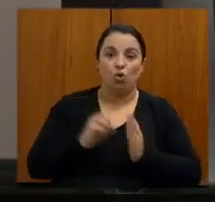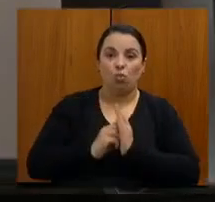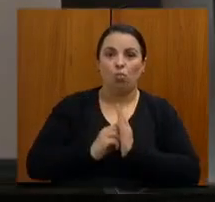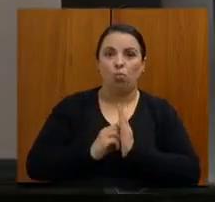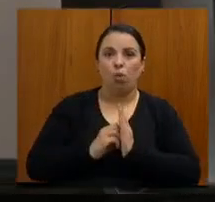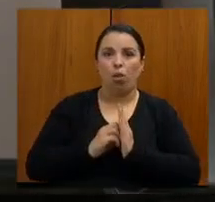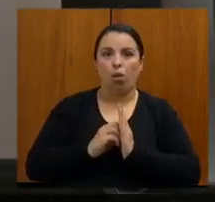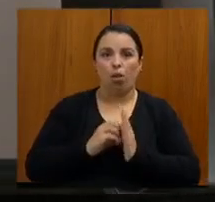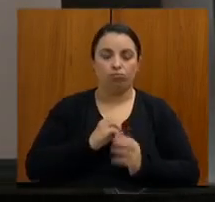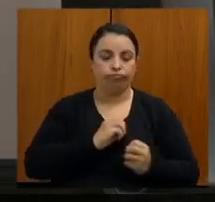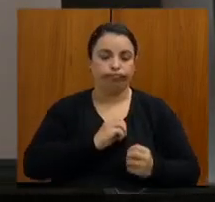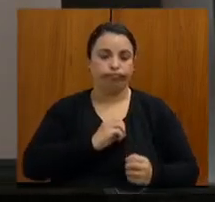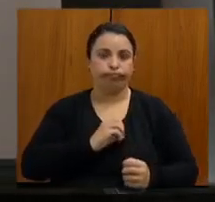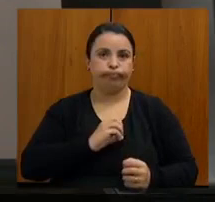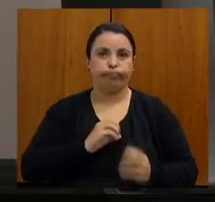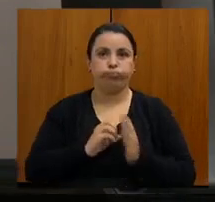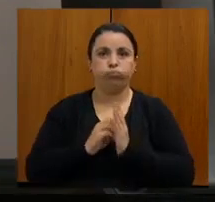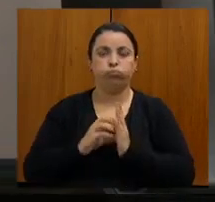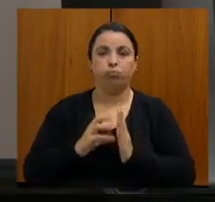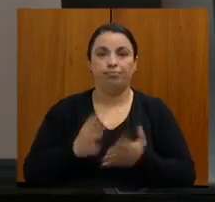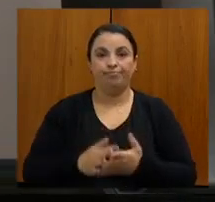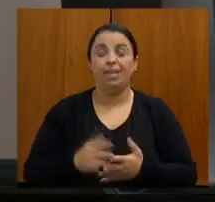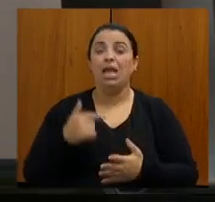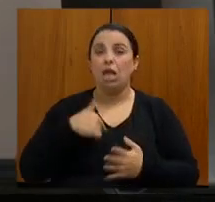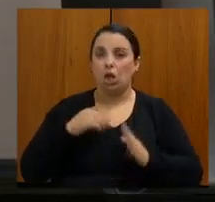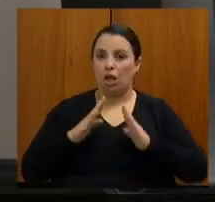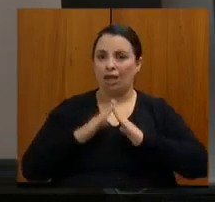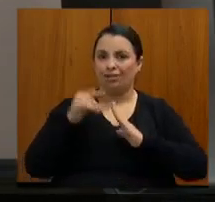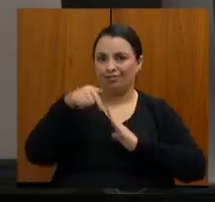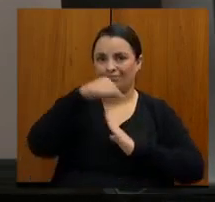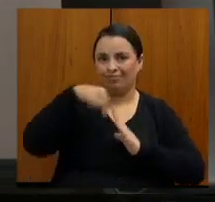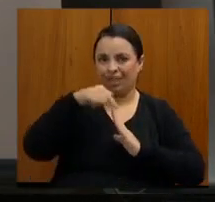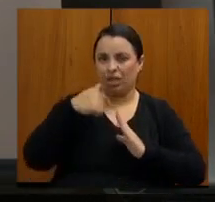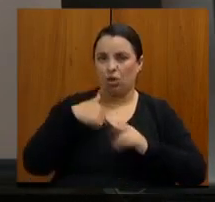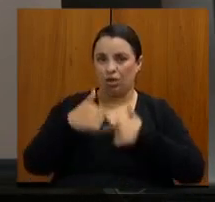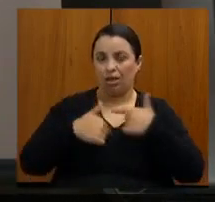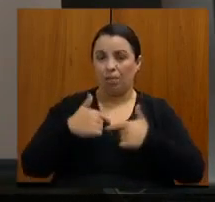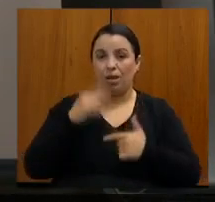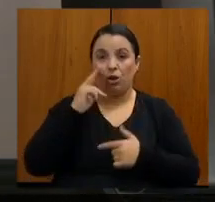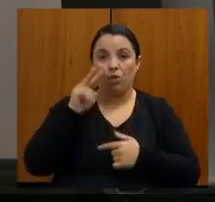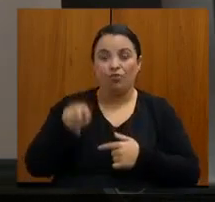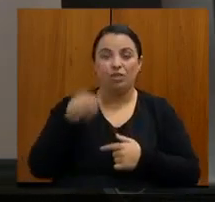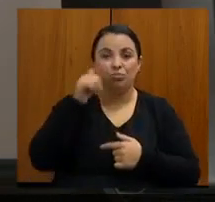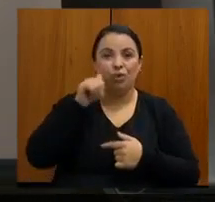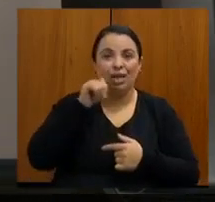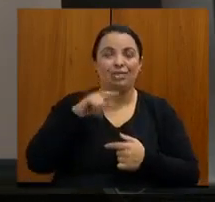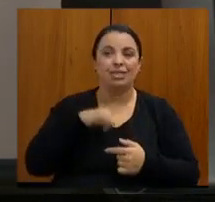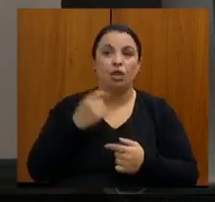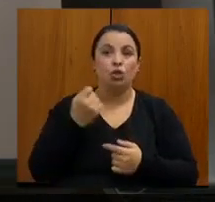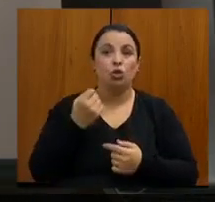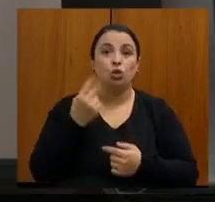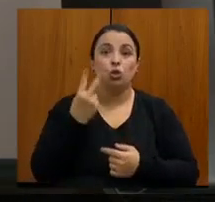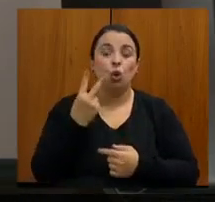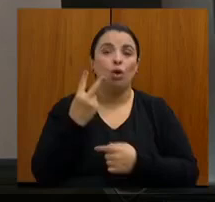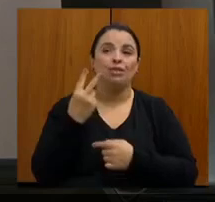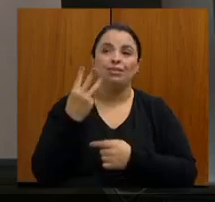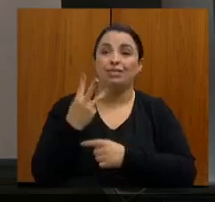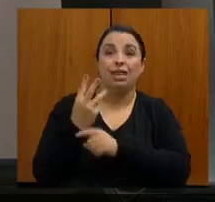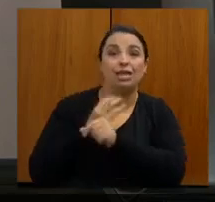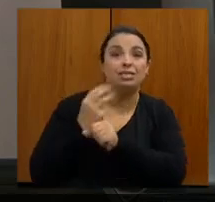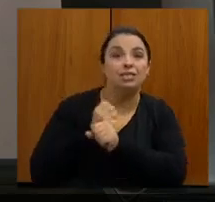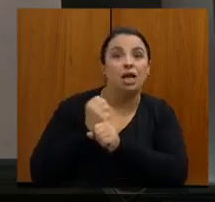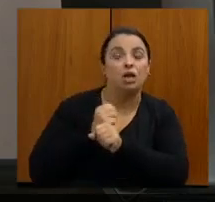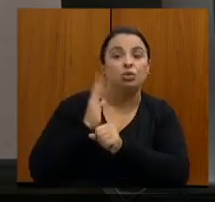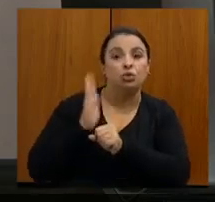de Belo Horizonte? São mulheres que têm um, dois, três anos com uma lesão que está crescendo e que, às vezes, foram nos